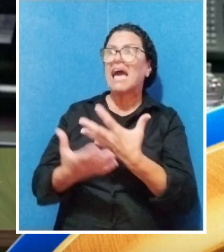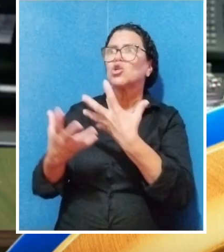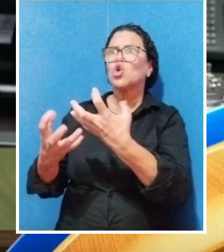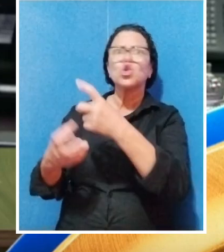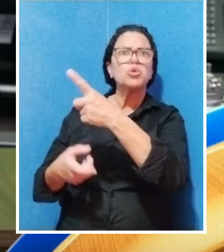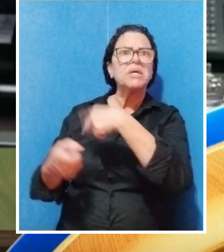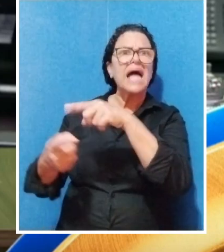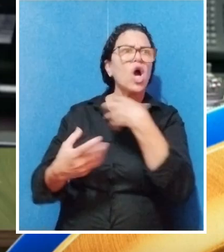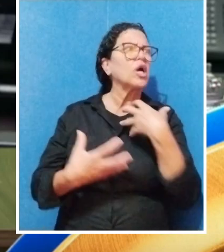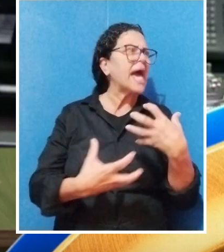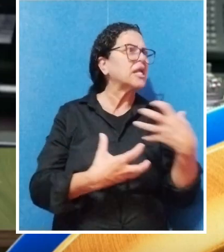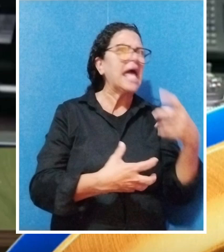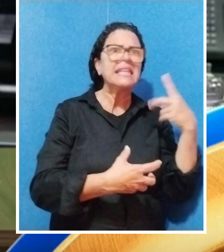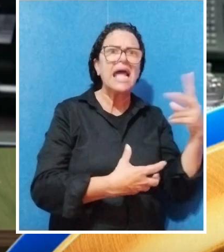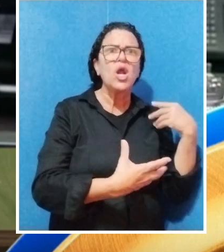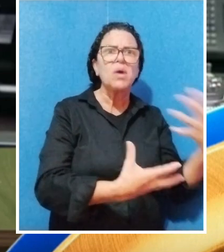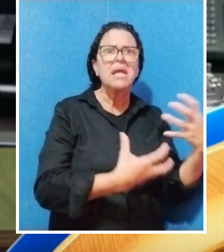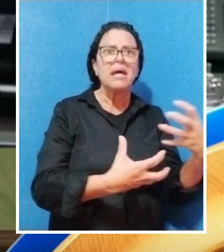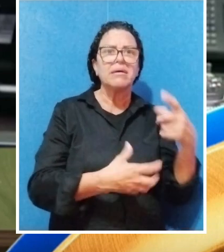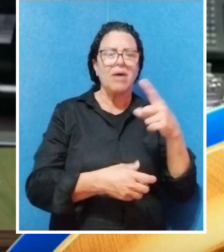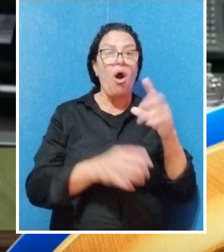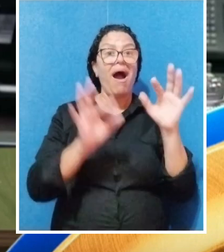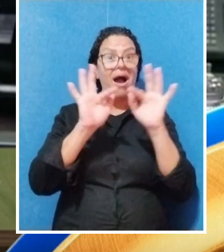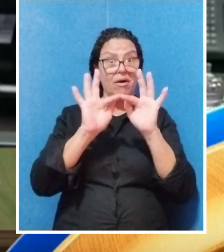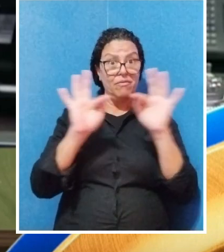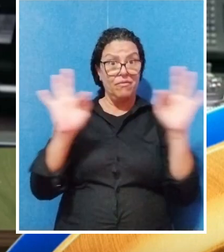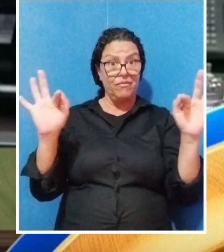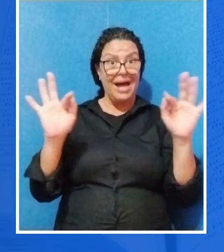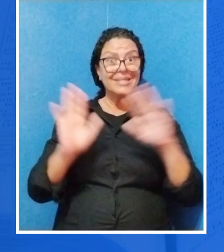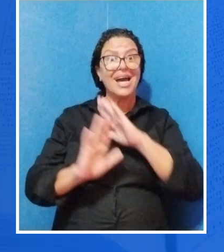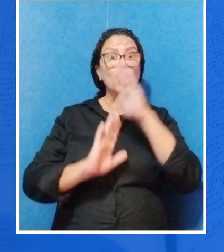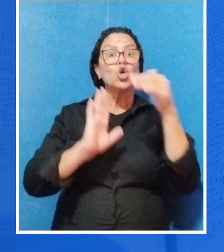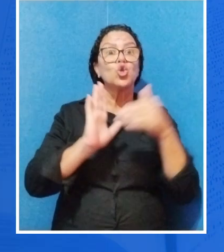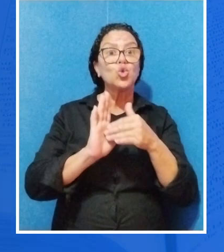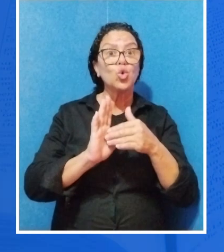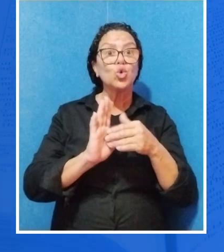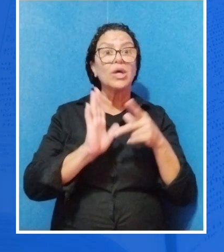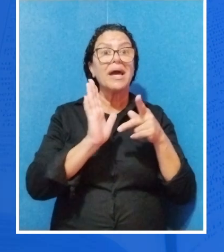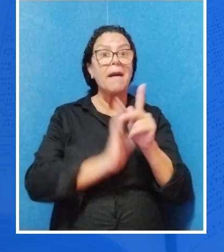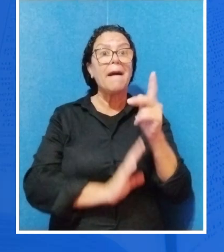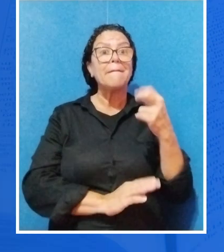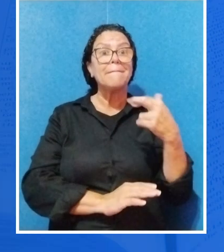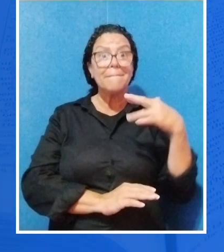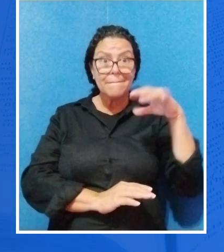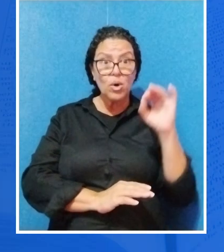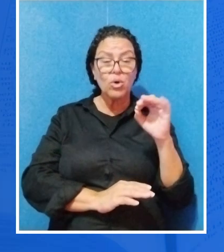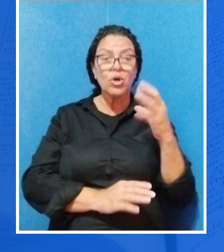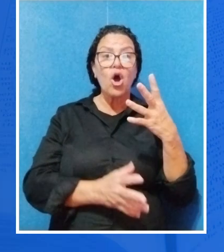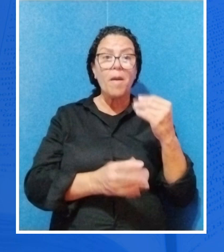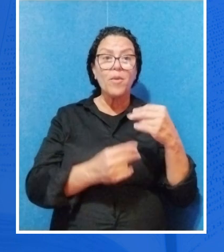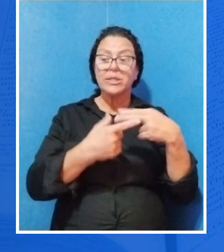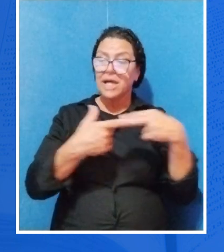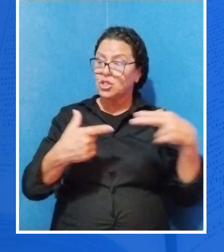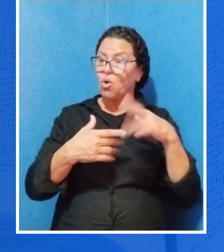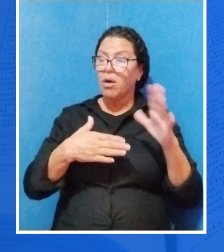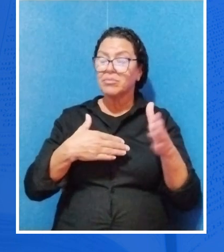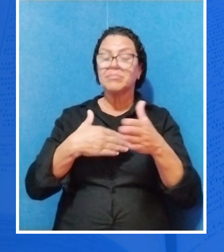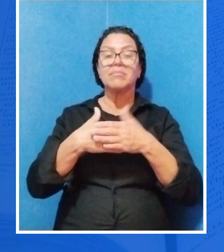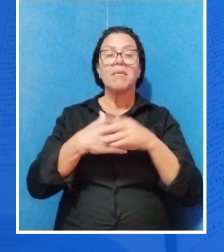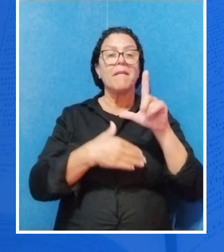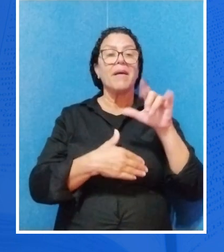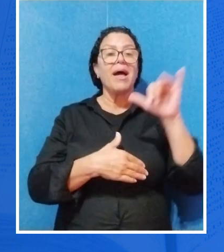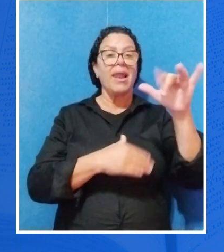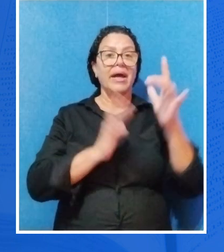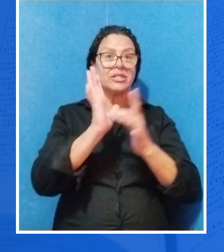você cobiça as coisas dos outros? Observe a frase, tudo o que é puro. Muitas coisas são